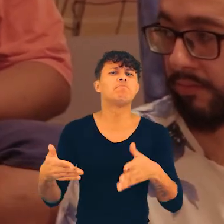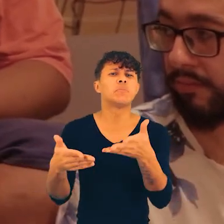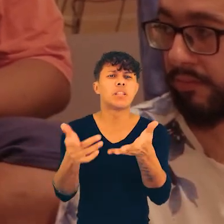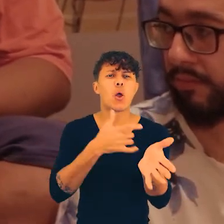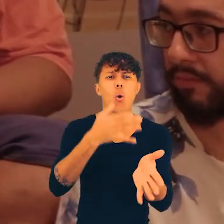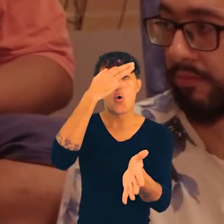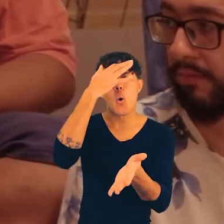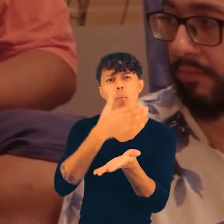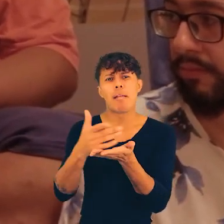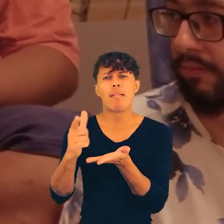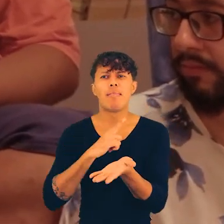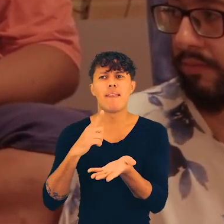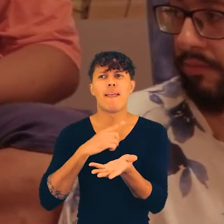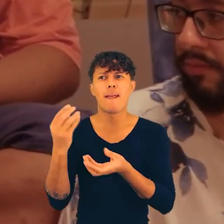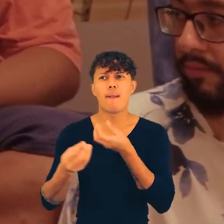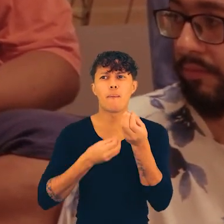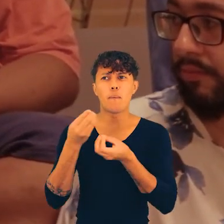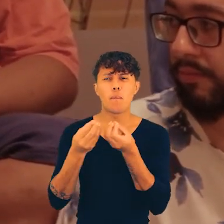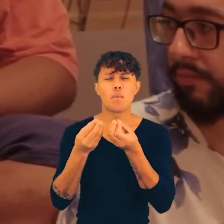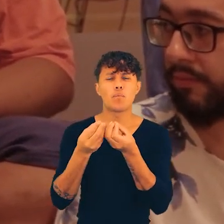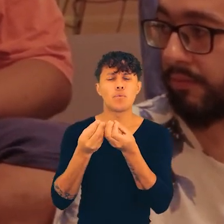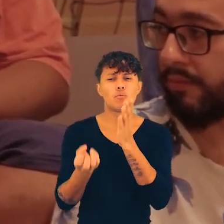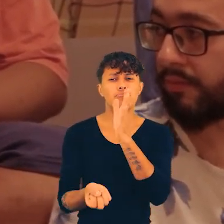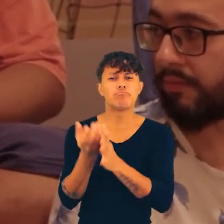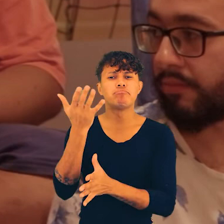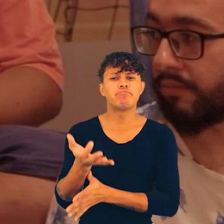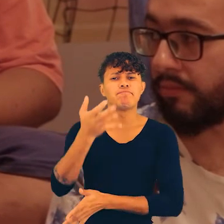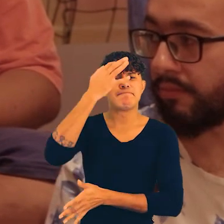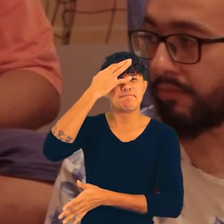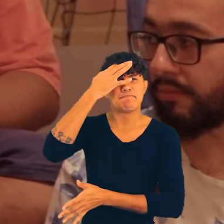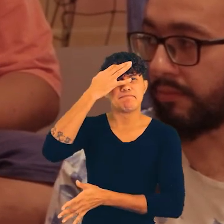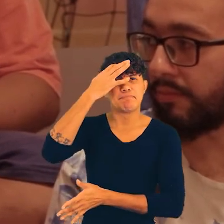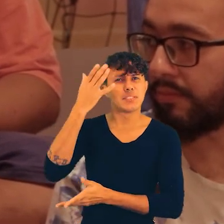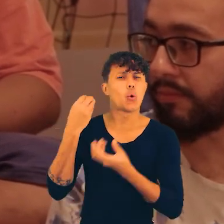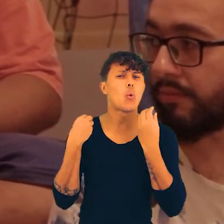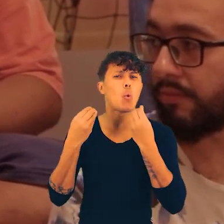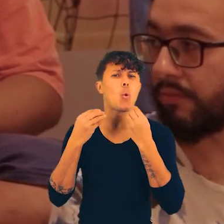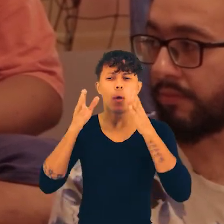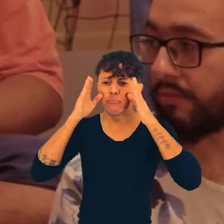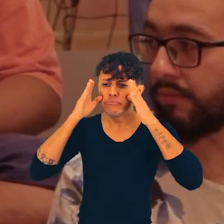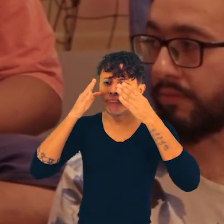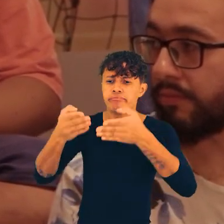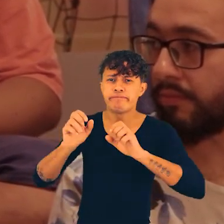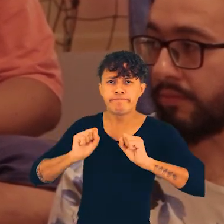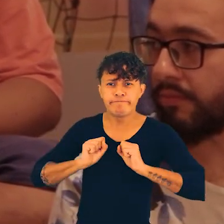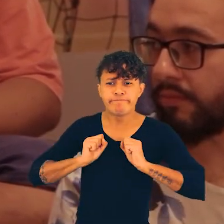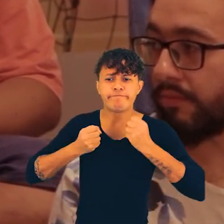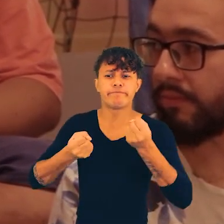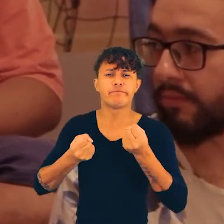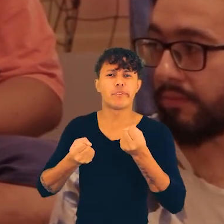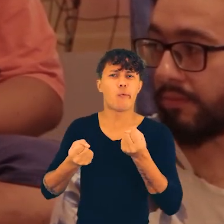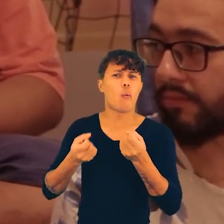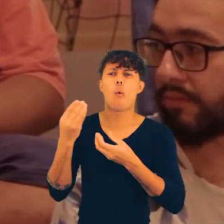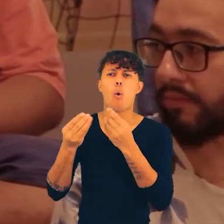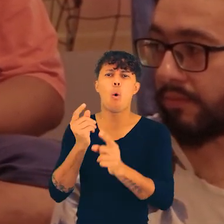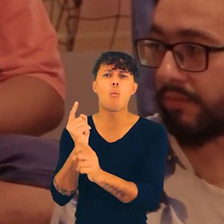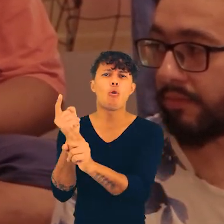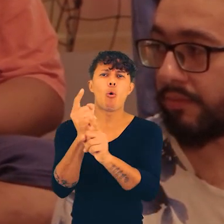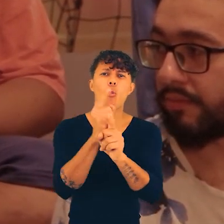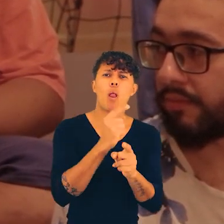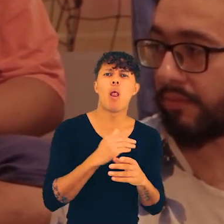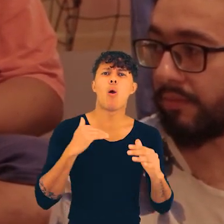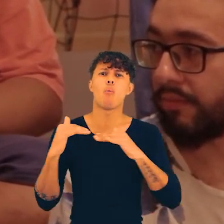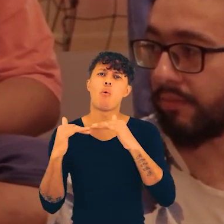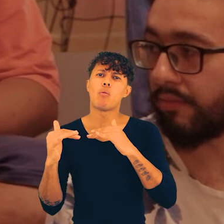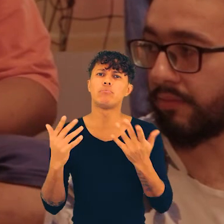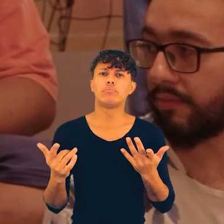você daria de incentivo para esses jovens que têm essa consciência, que criaram essa consciência e como esses jovens podem se engajar, né,